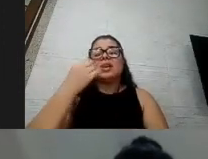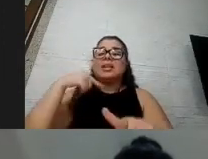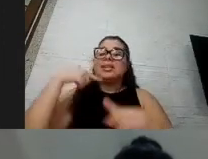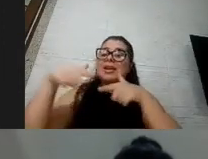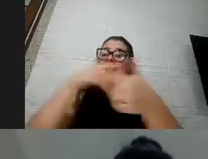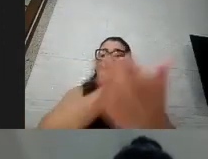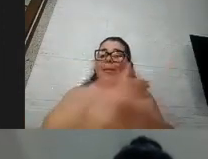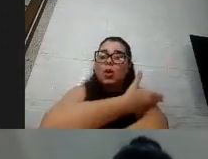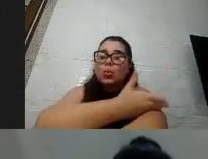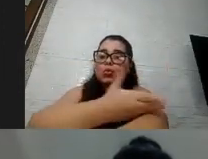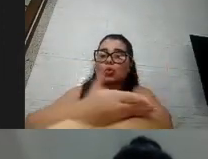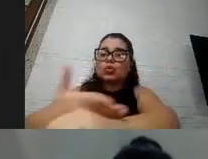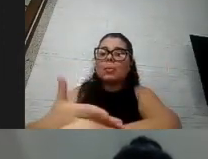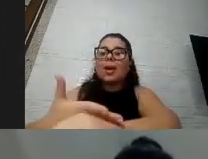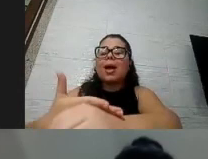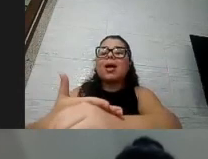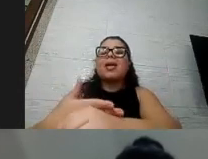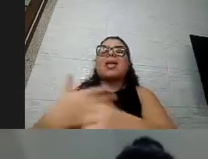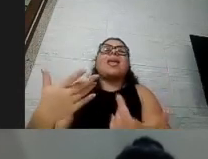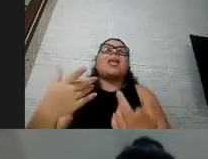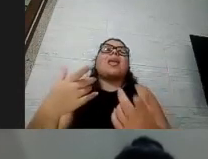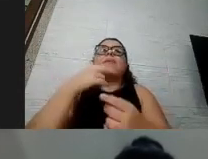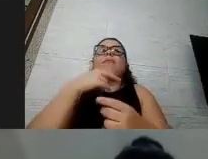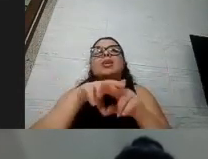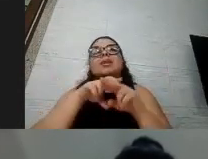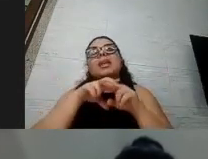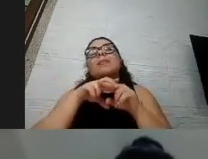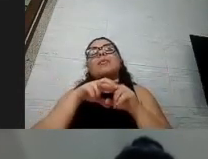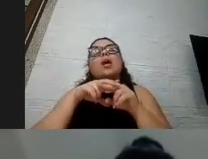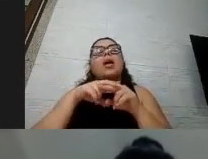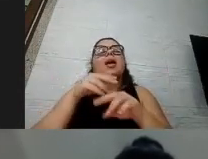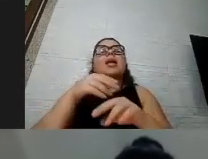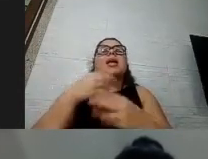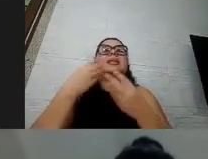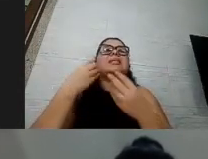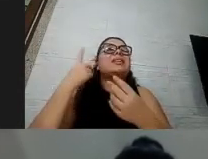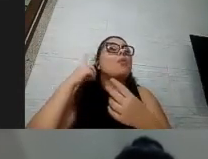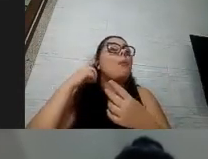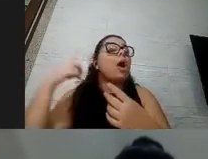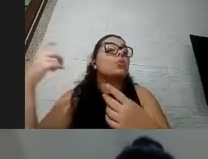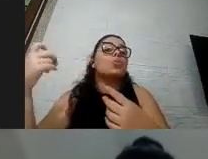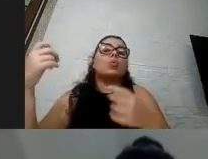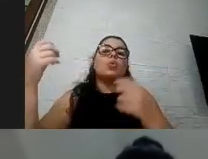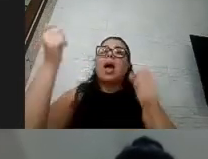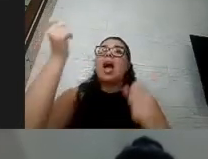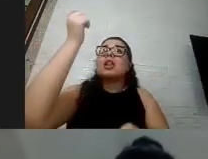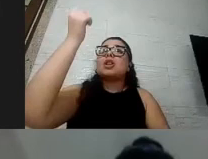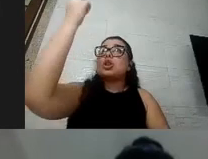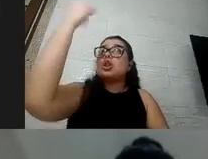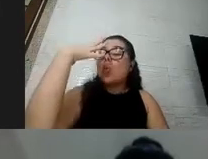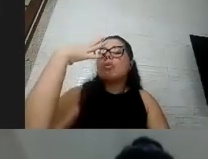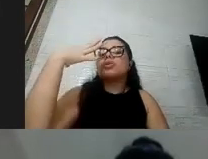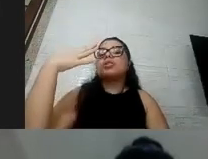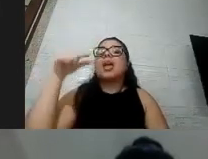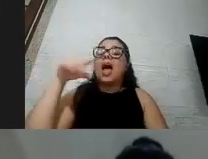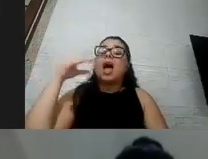muita sensibilidade a barulho ou a luz ou ao tato ao contato pessoas com síndrome de Down